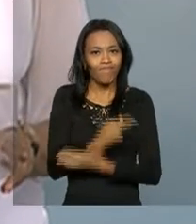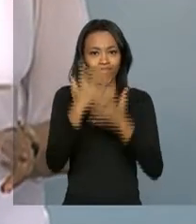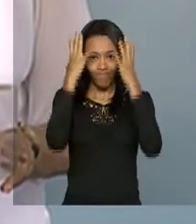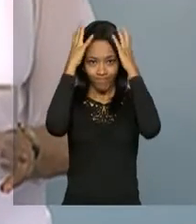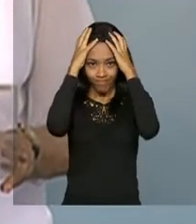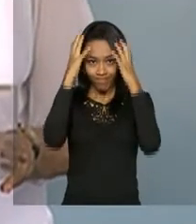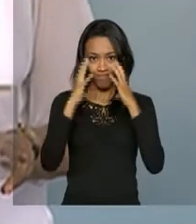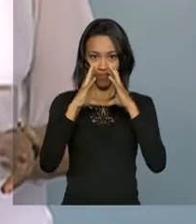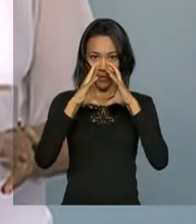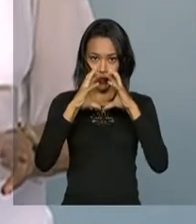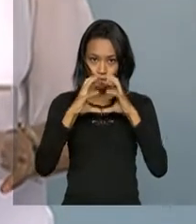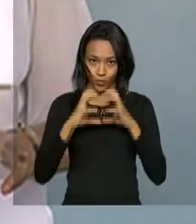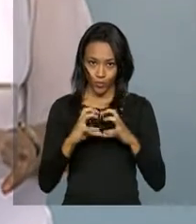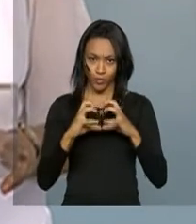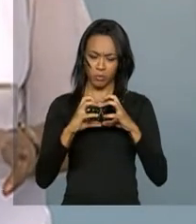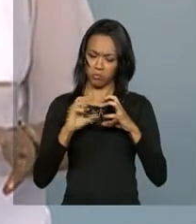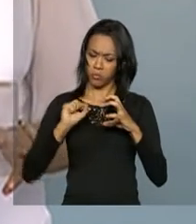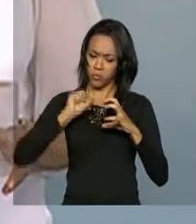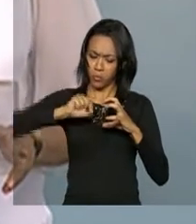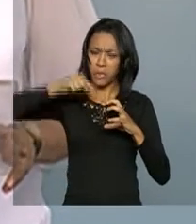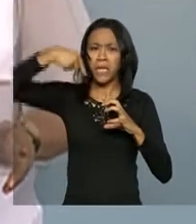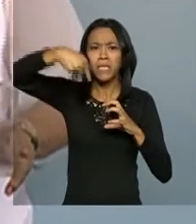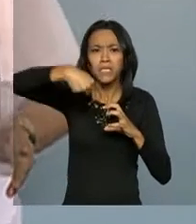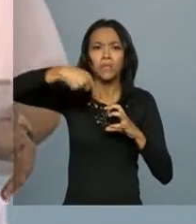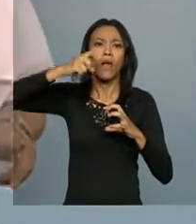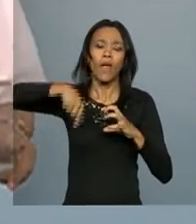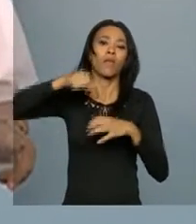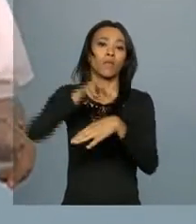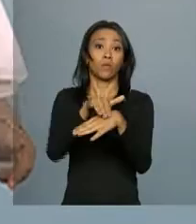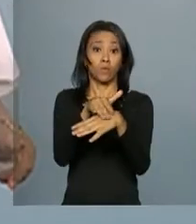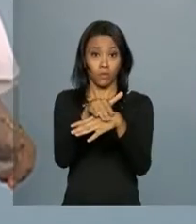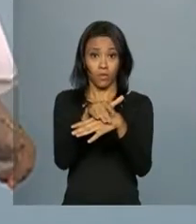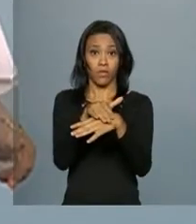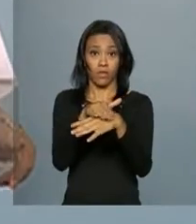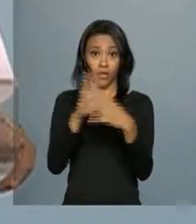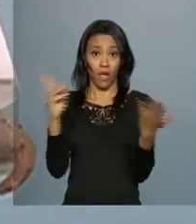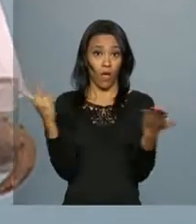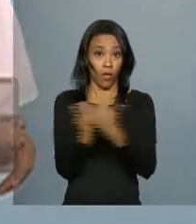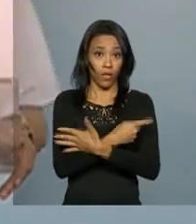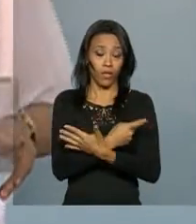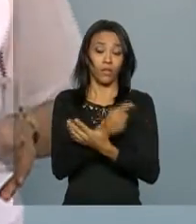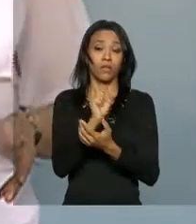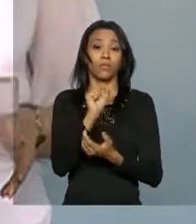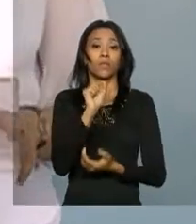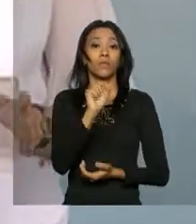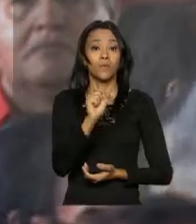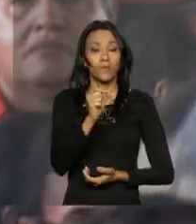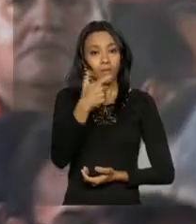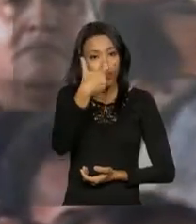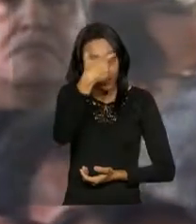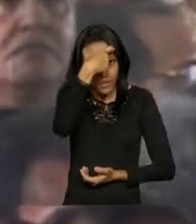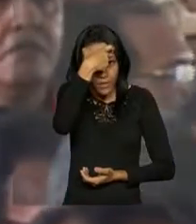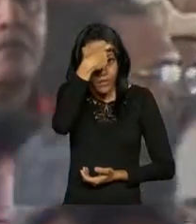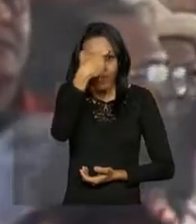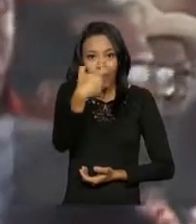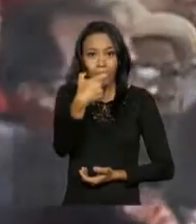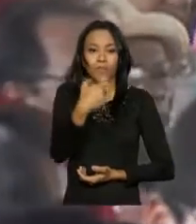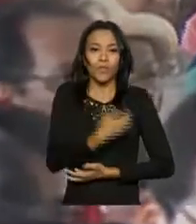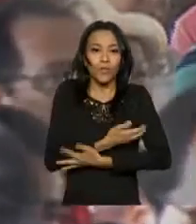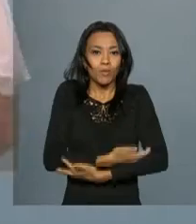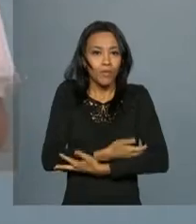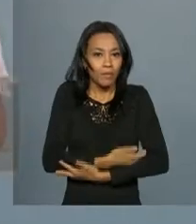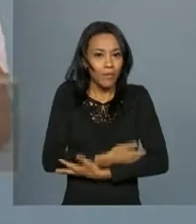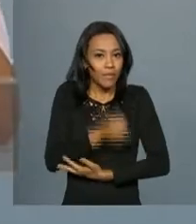microcefalia. O que é a microcefalia? É uma doença que ataca, sobretudo, os bebês das